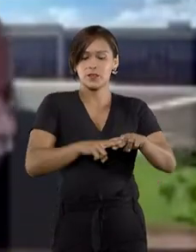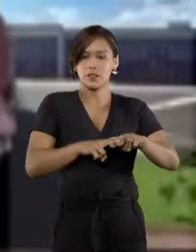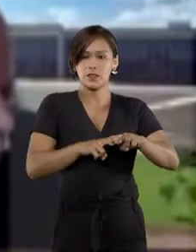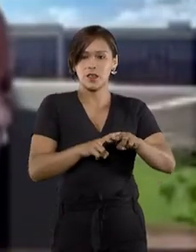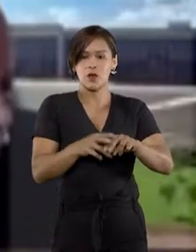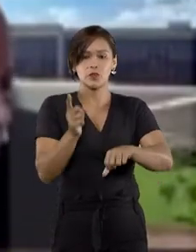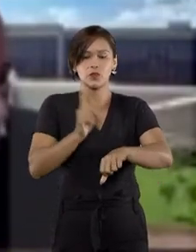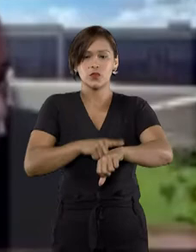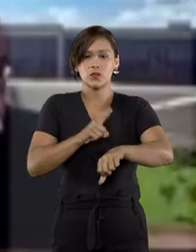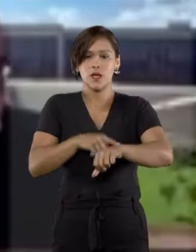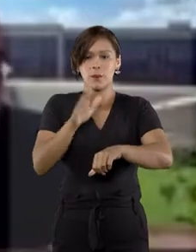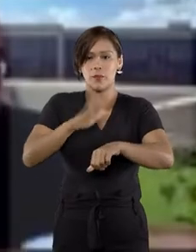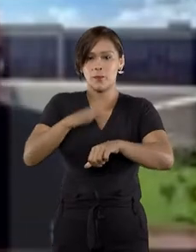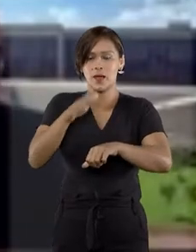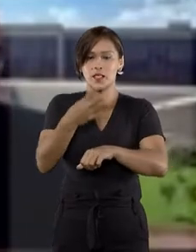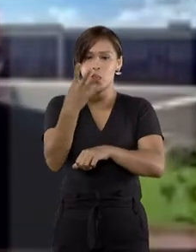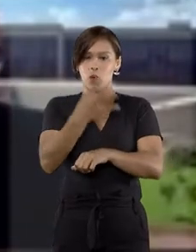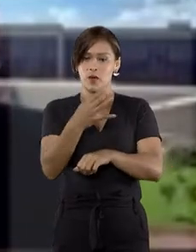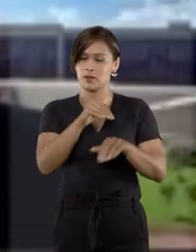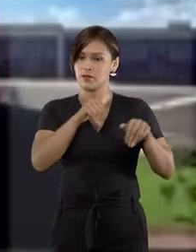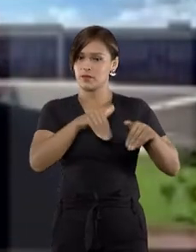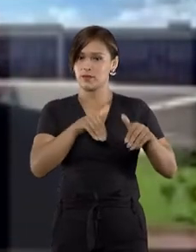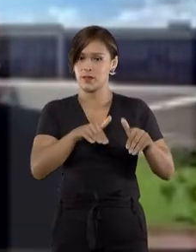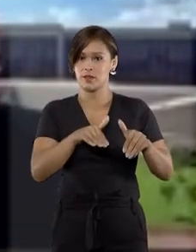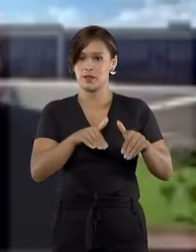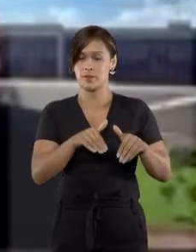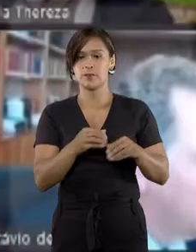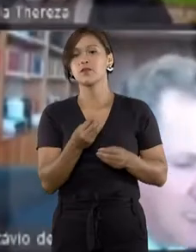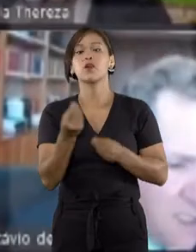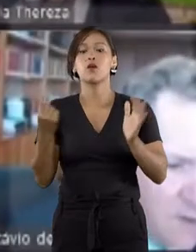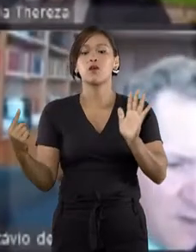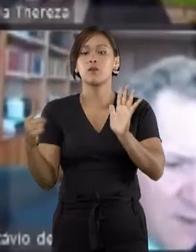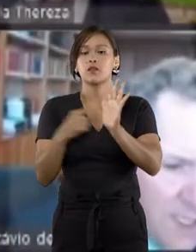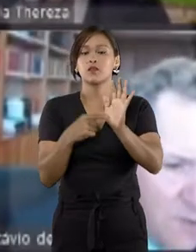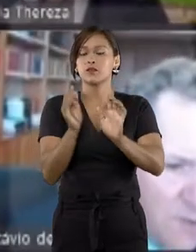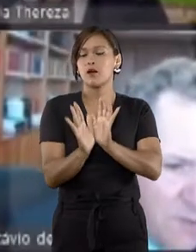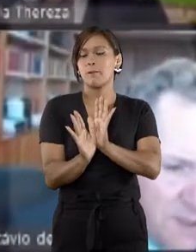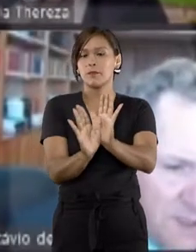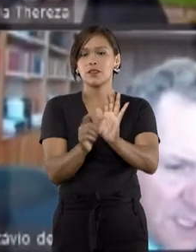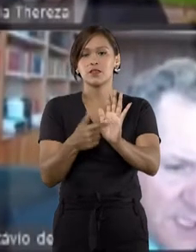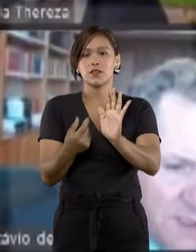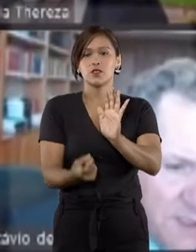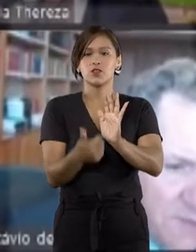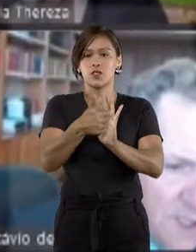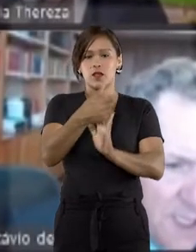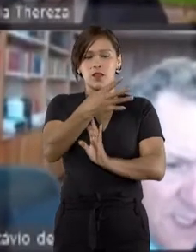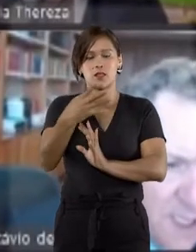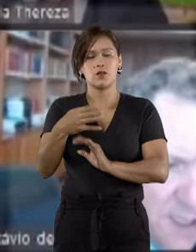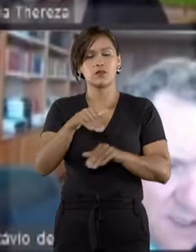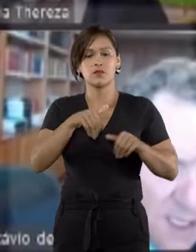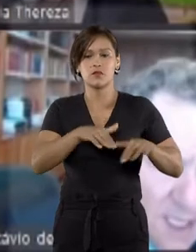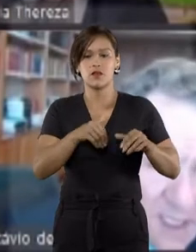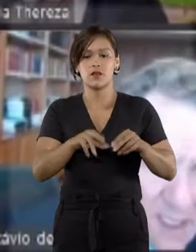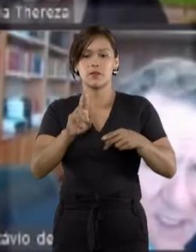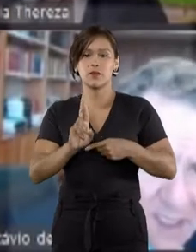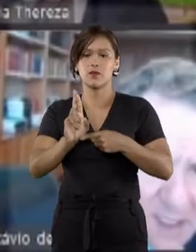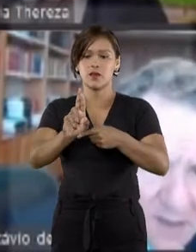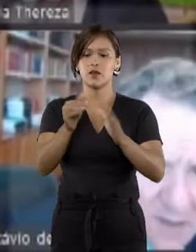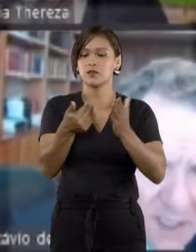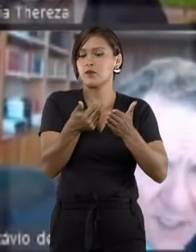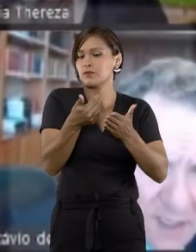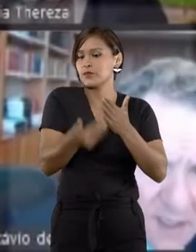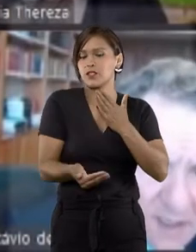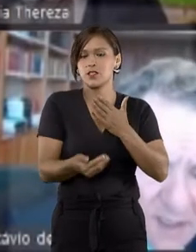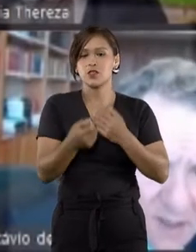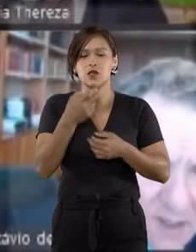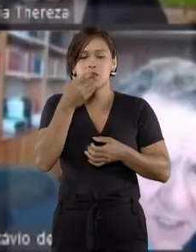preventiva, o que aconteceu no dia 4 de setembro. Como a denúncia foi apresentada no dia 14 de setembro, o relator